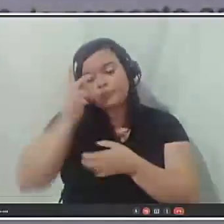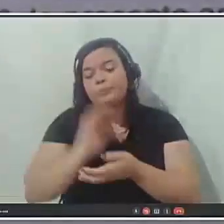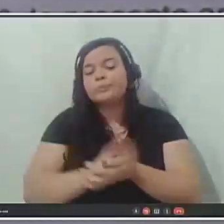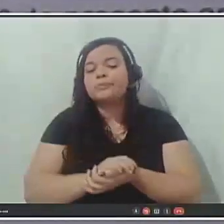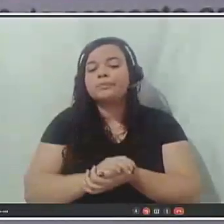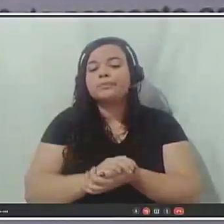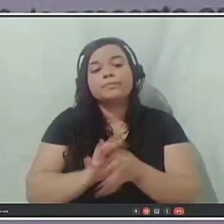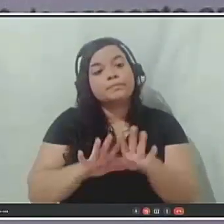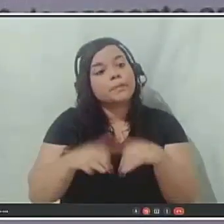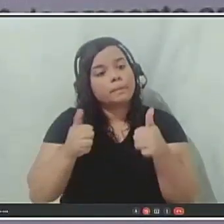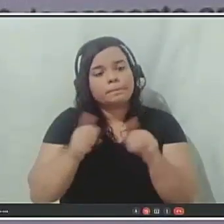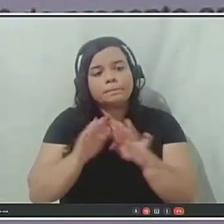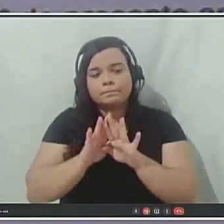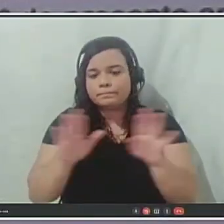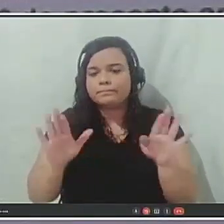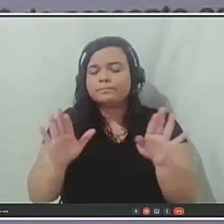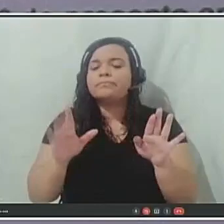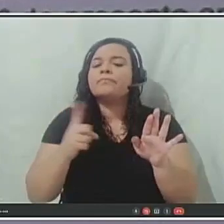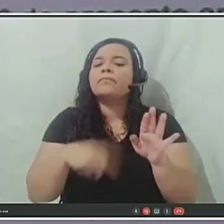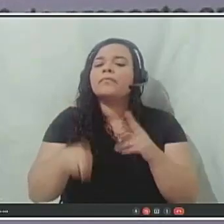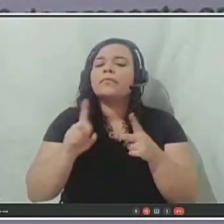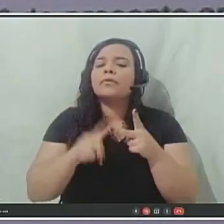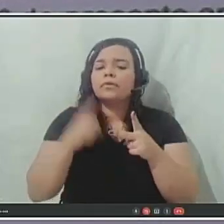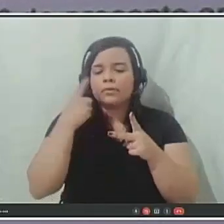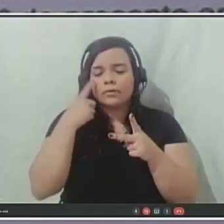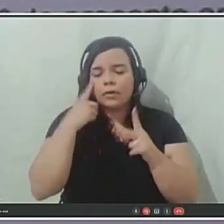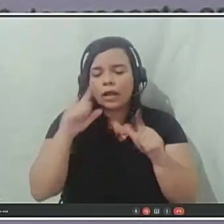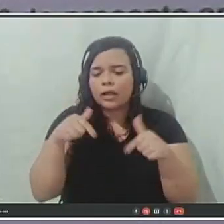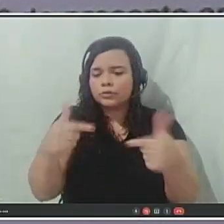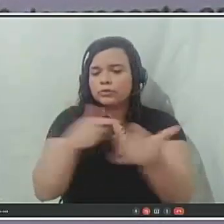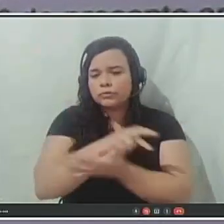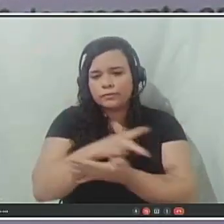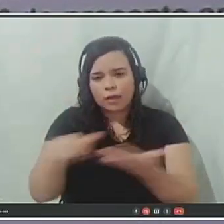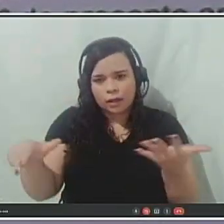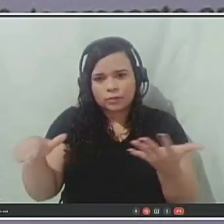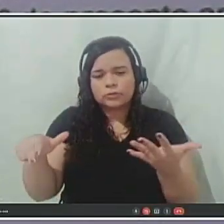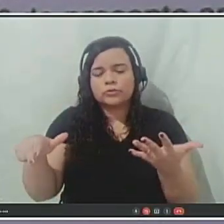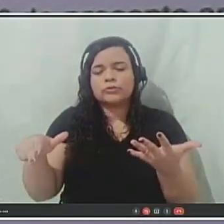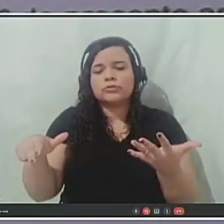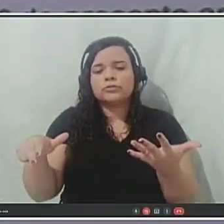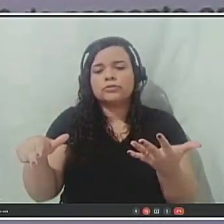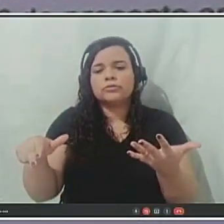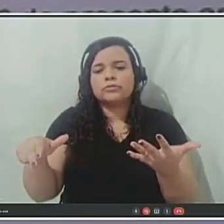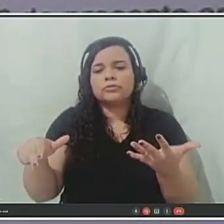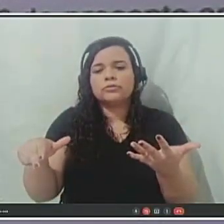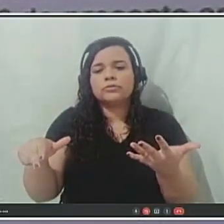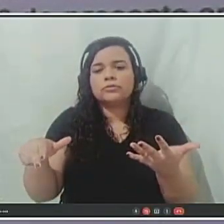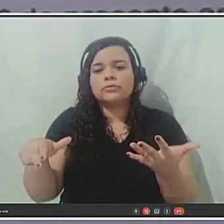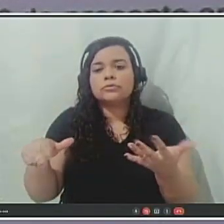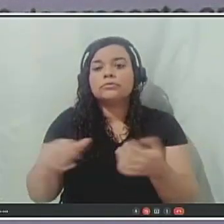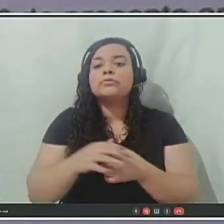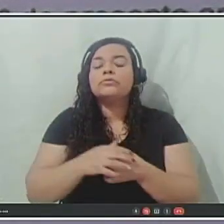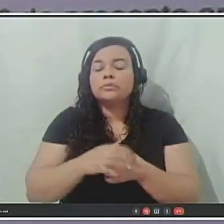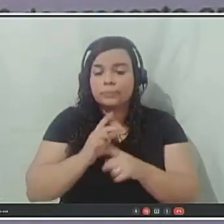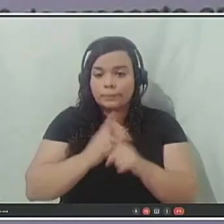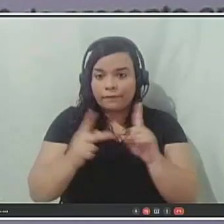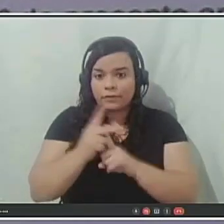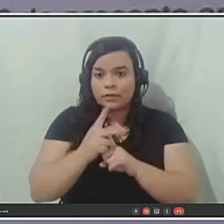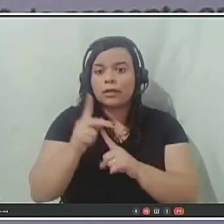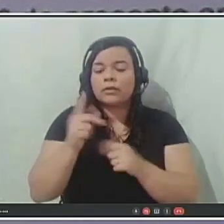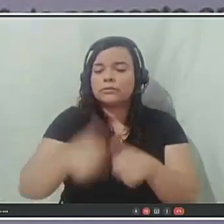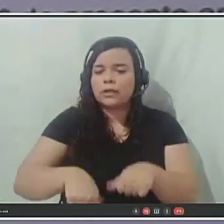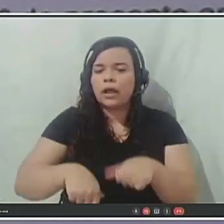Pois bem, as contribuições previdenciárias estão lá no artigo 15. E aí, a contribuição do